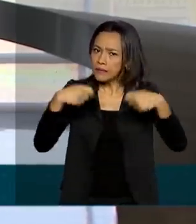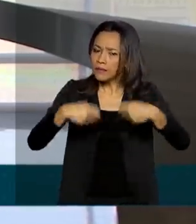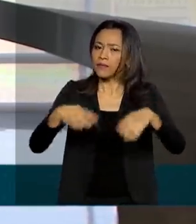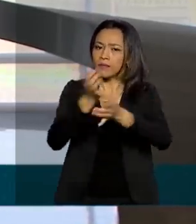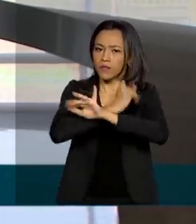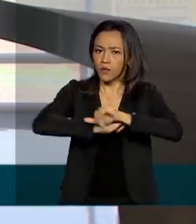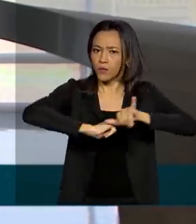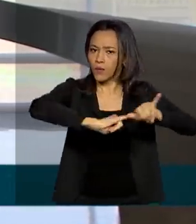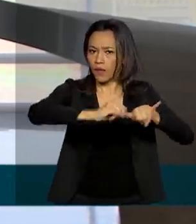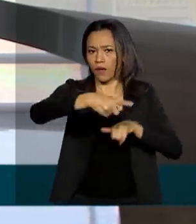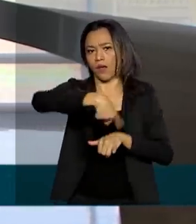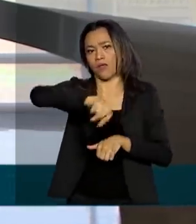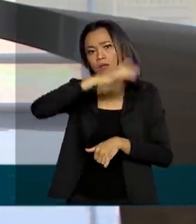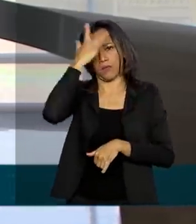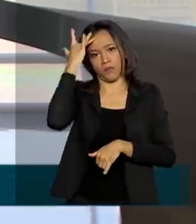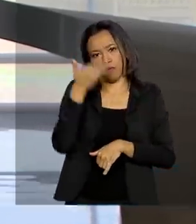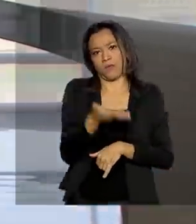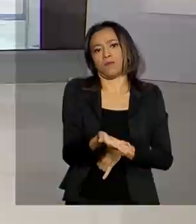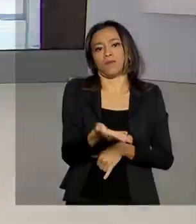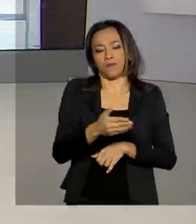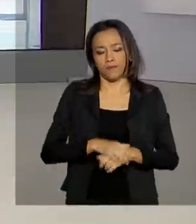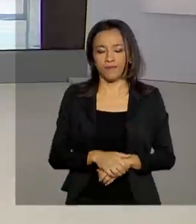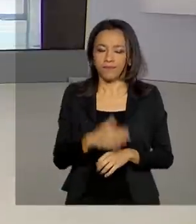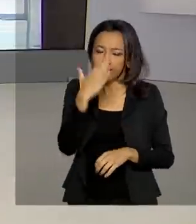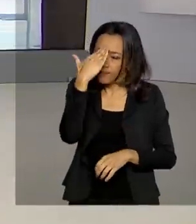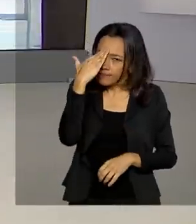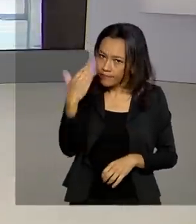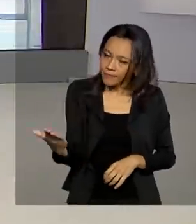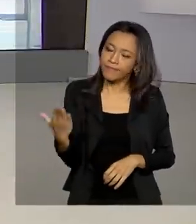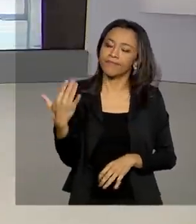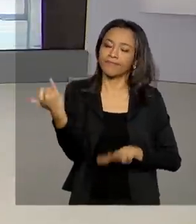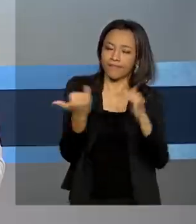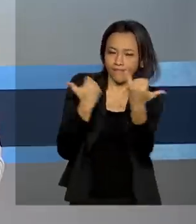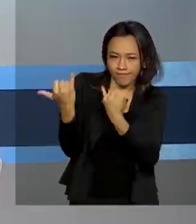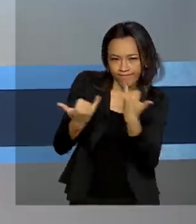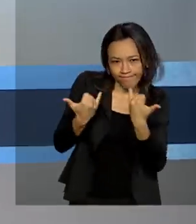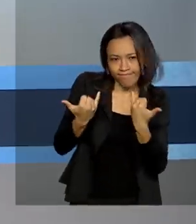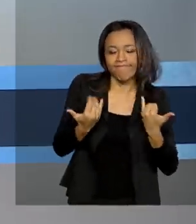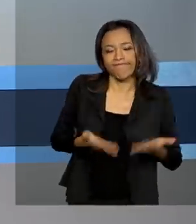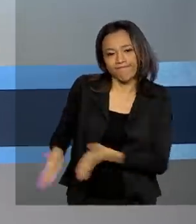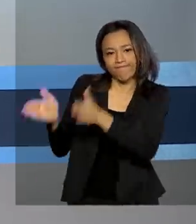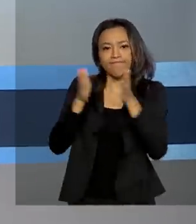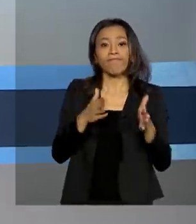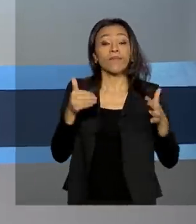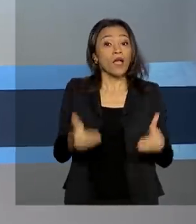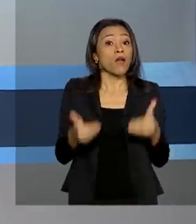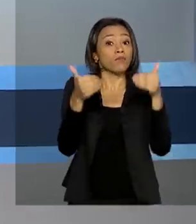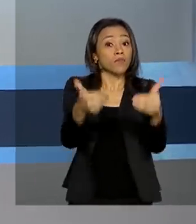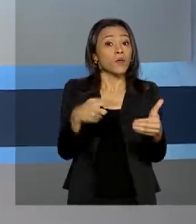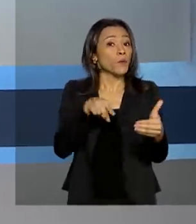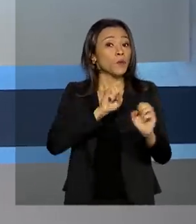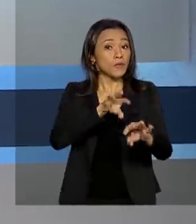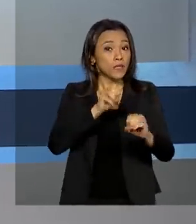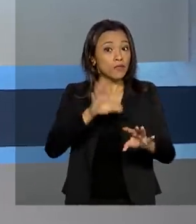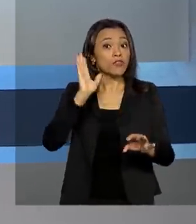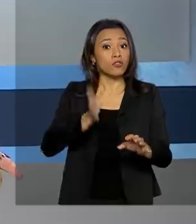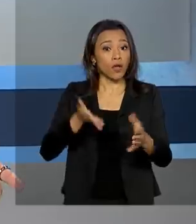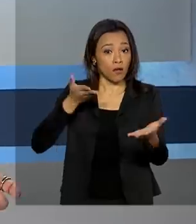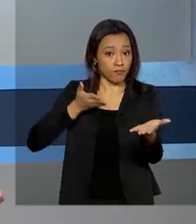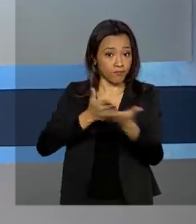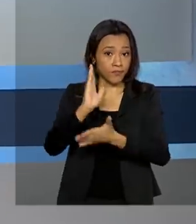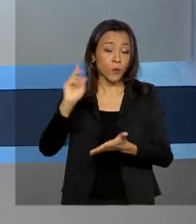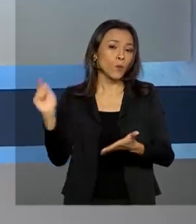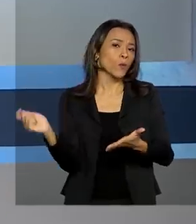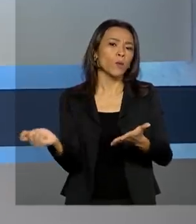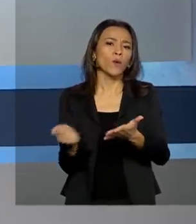aos passageiros. Renata. Obrigada, Luciana, pelas suas informações. E o Ministério da Educação aprovou as normas do Conselho